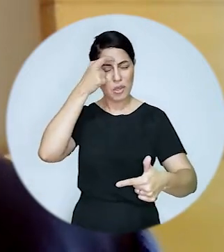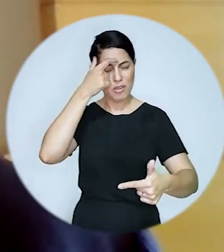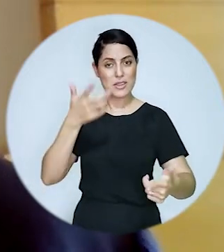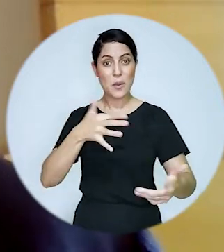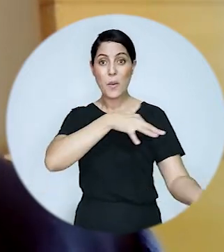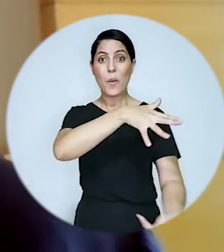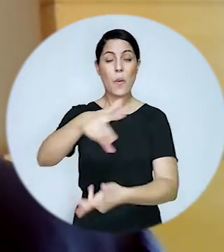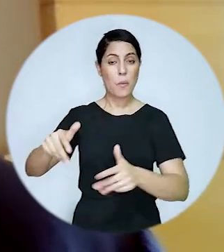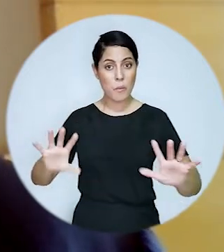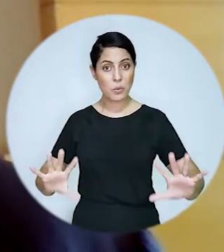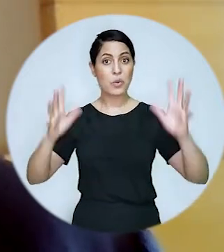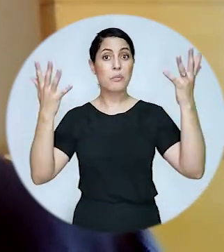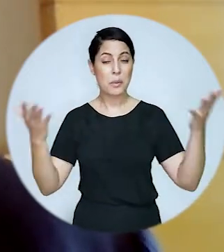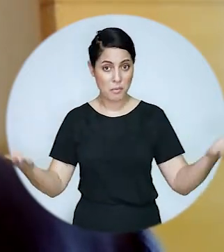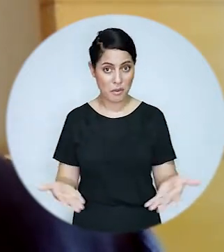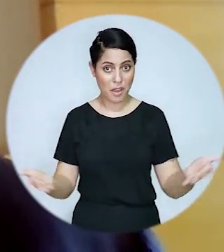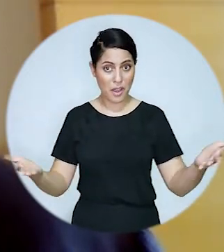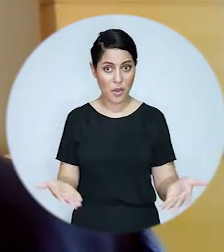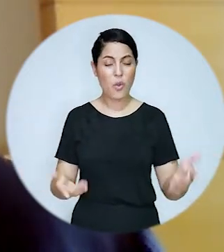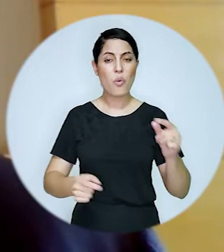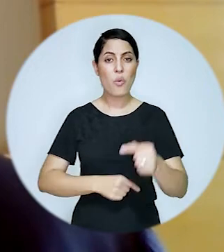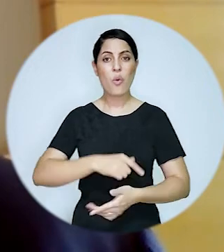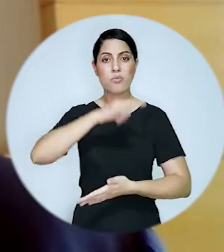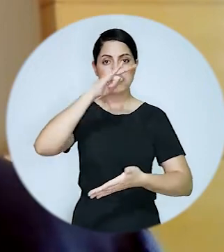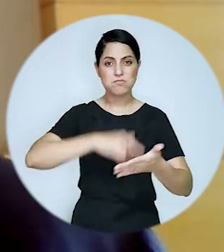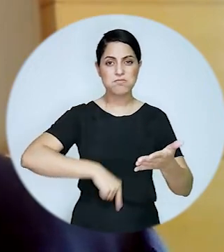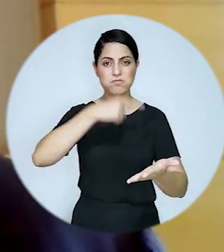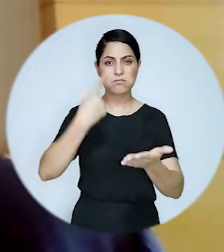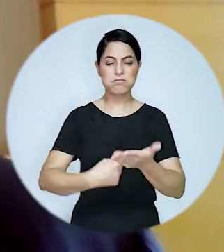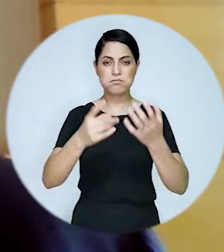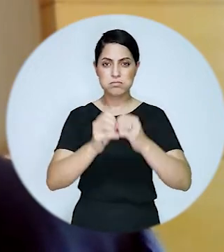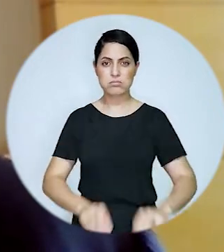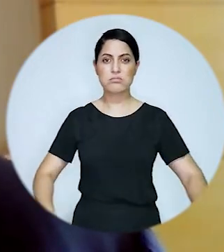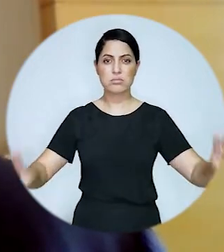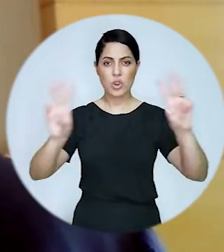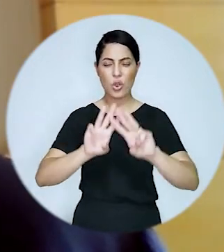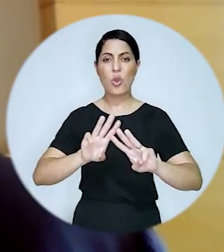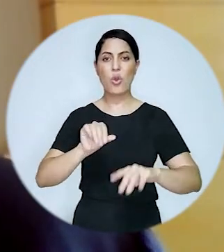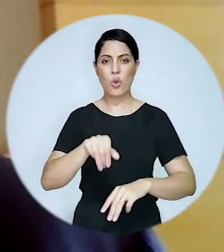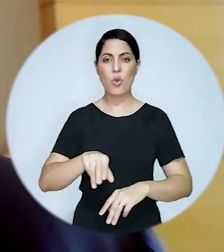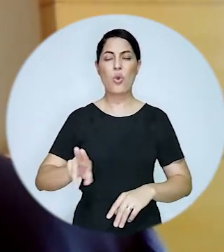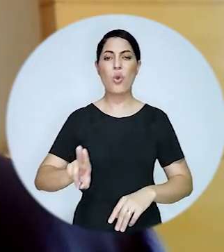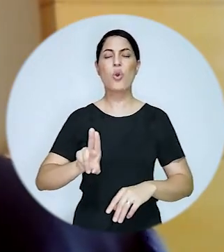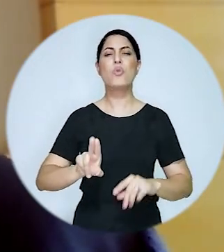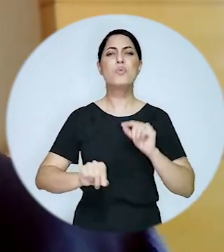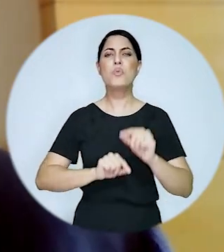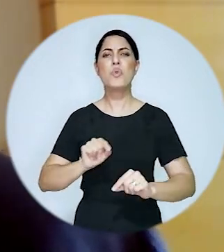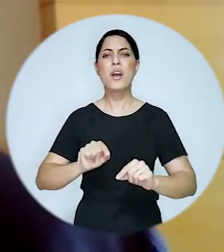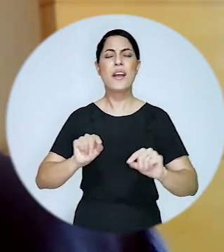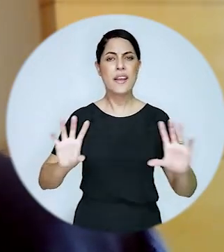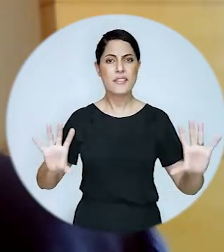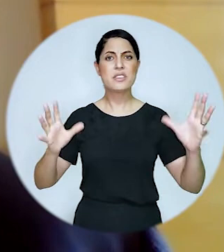direitos das pessoas com deficiência. O mundo inteiro comemora, agora mais do que nunca, com a Convenção da ONU,